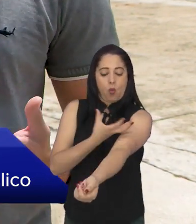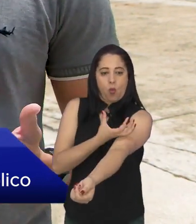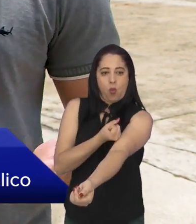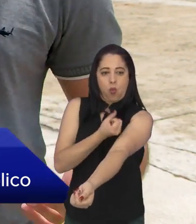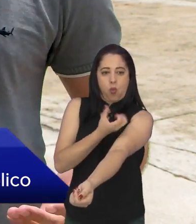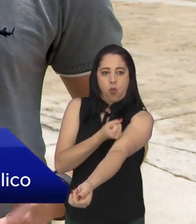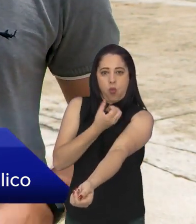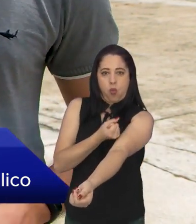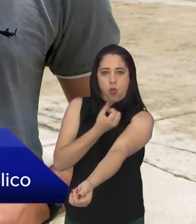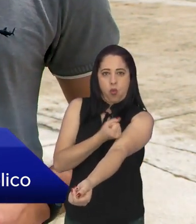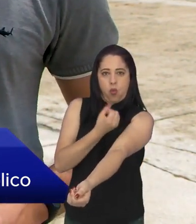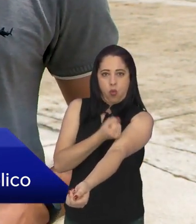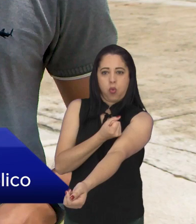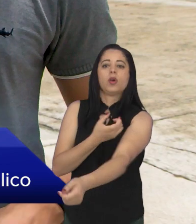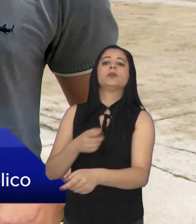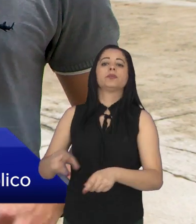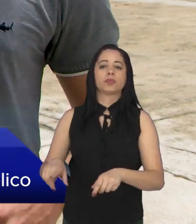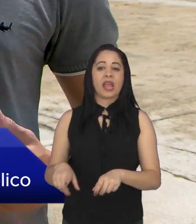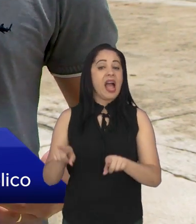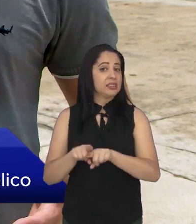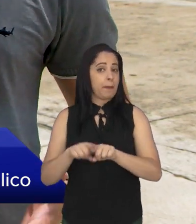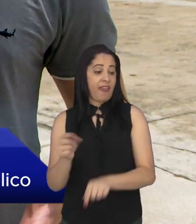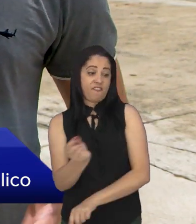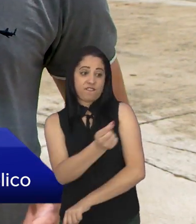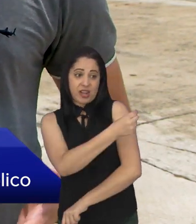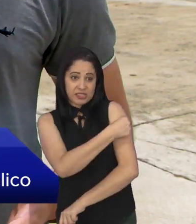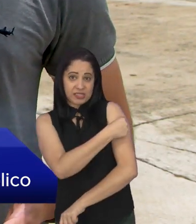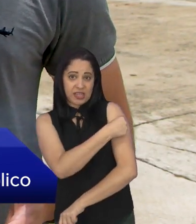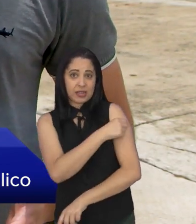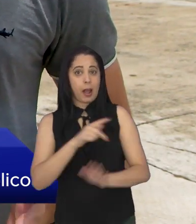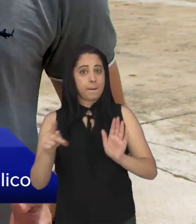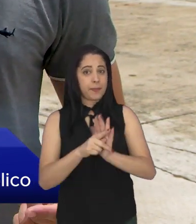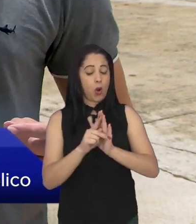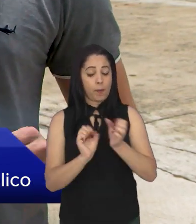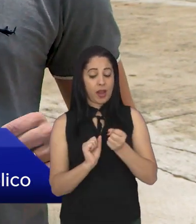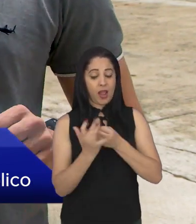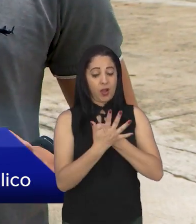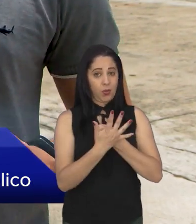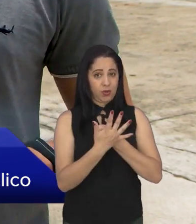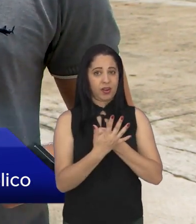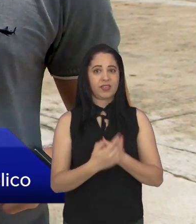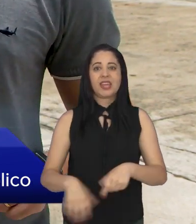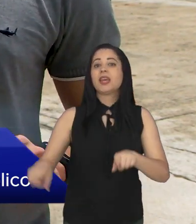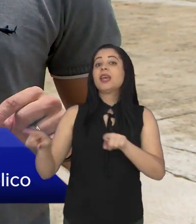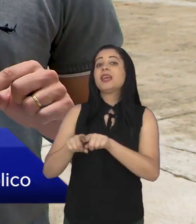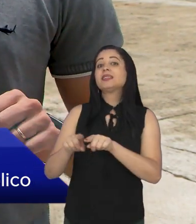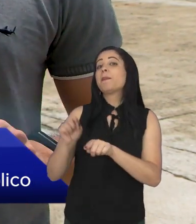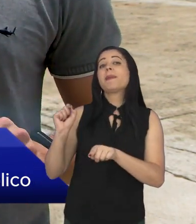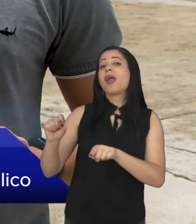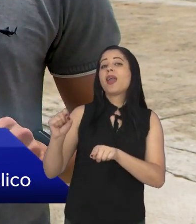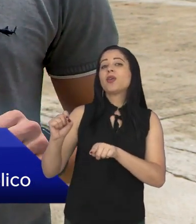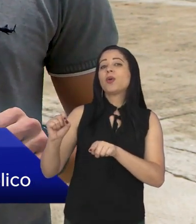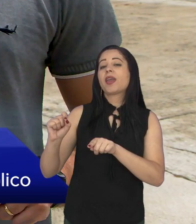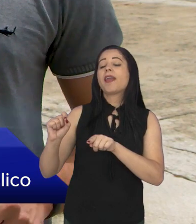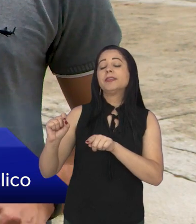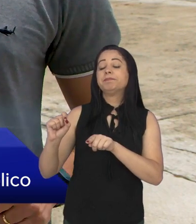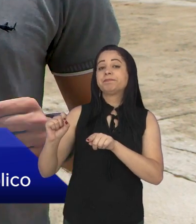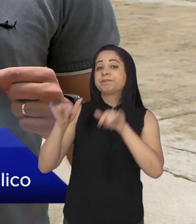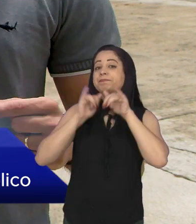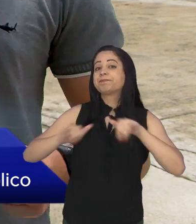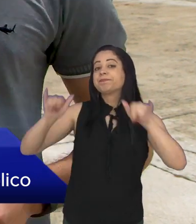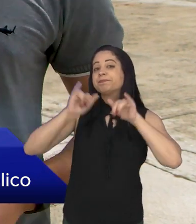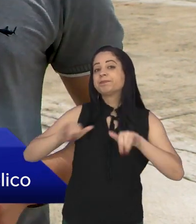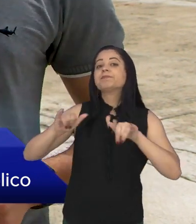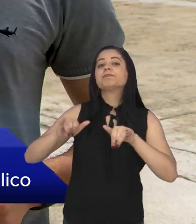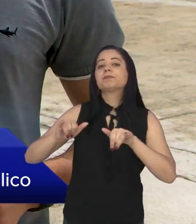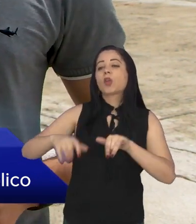de pressão e outros acompanhamentos, também tem vacinação contra a Covid e ações voltadas para o Dezembro Vermelho,